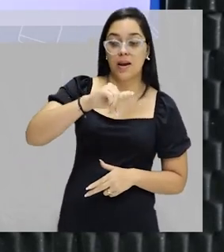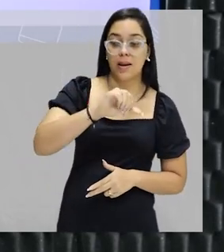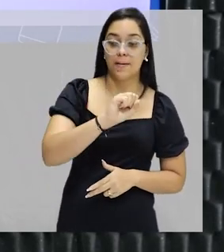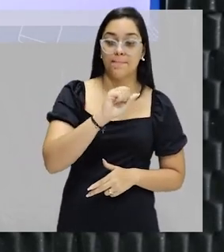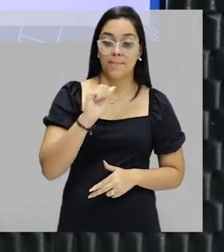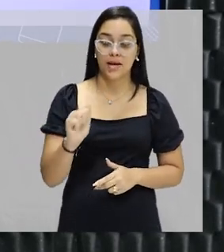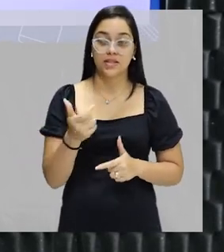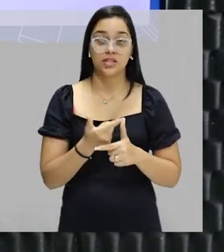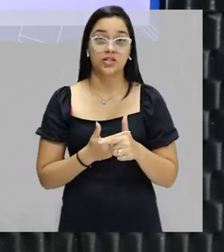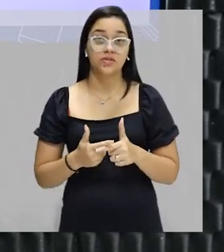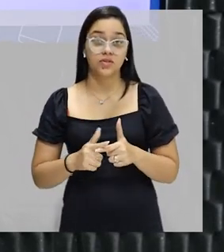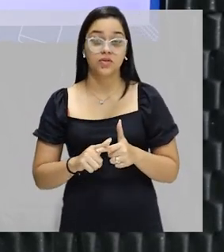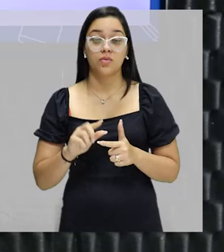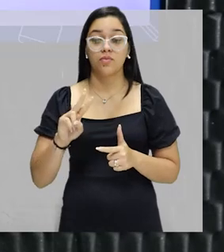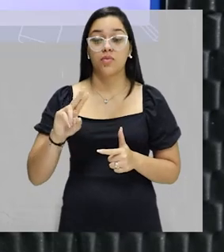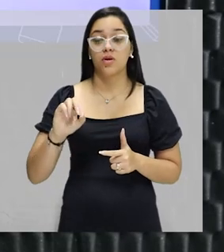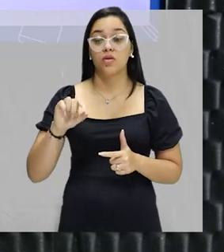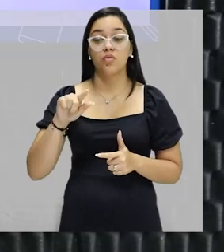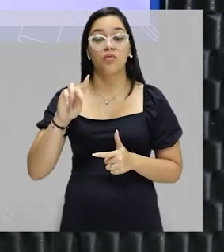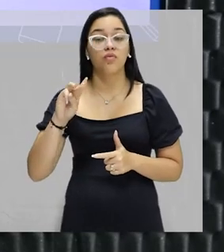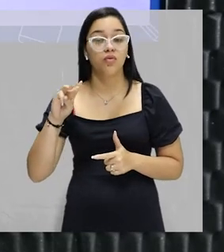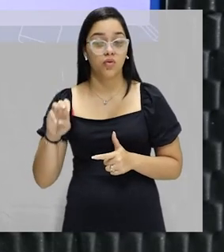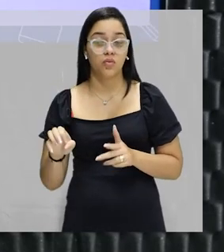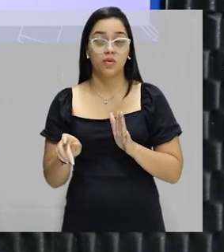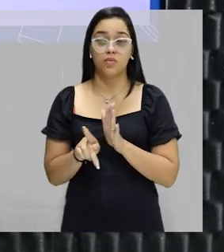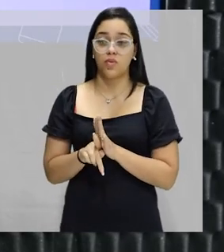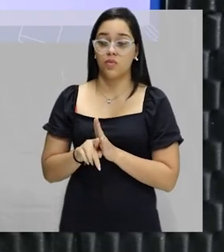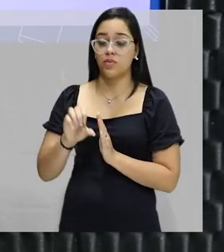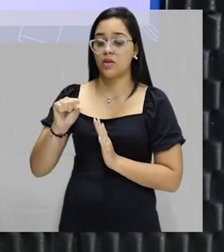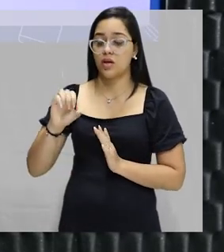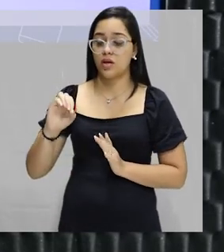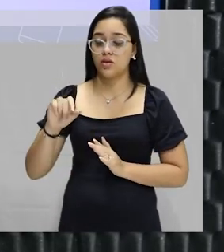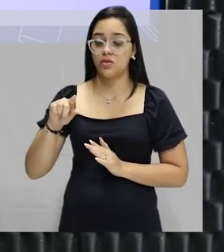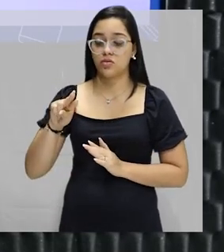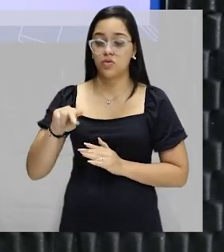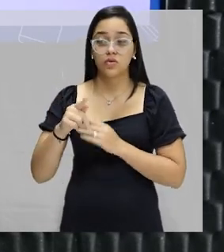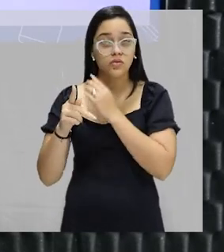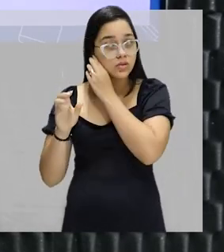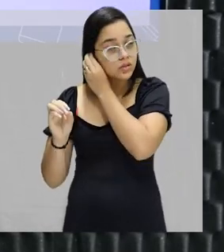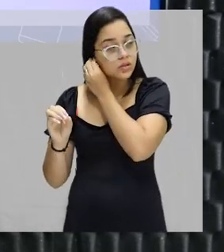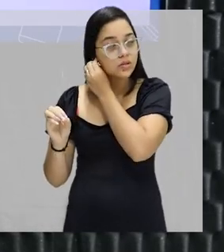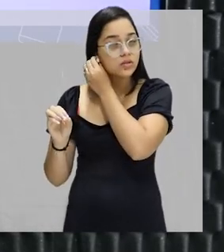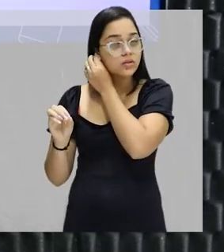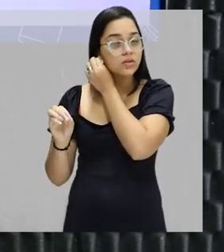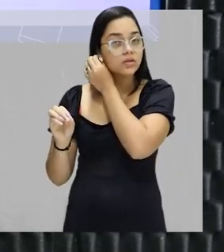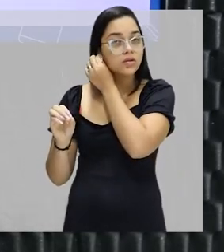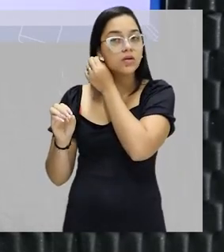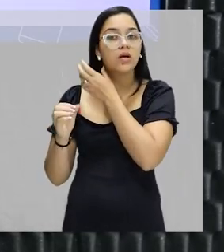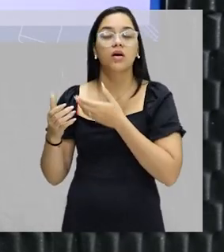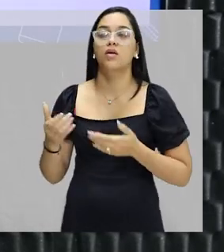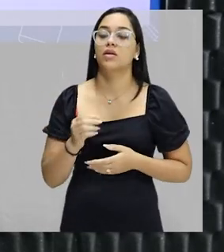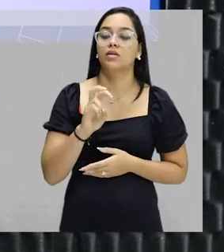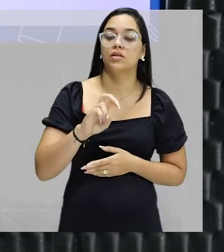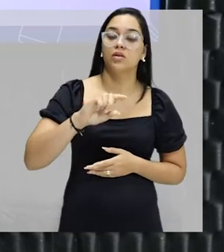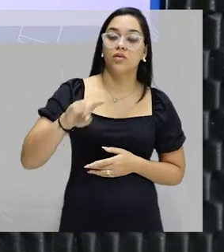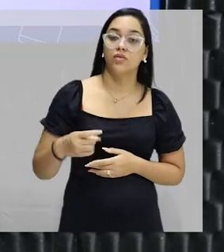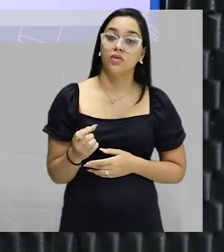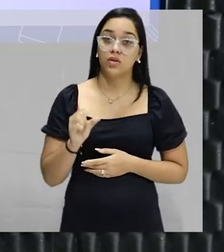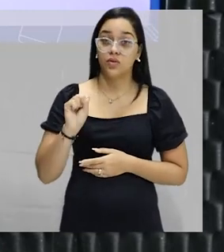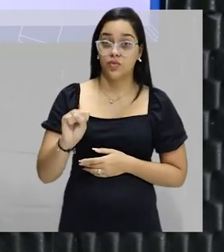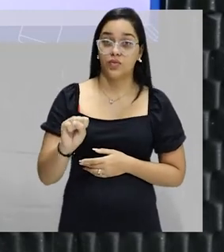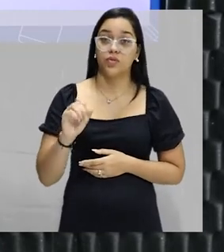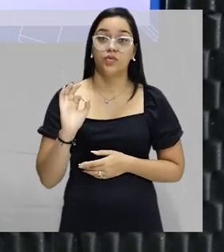do soluto dividido pelo volume da solução. Turminha, a concentração vale 5,8,